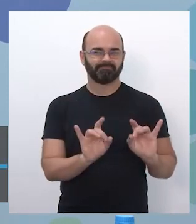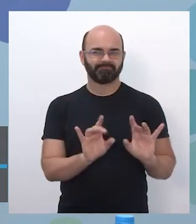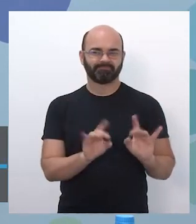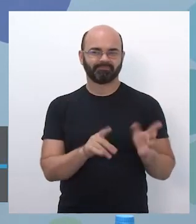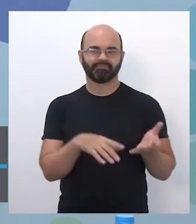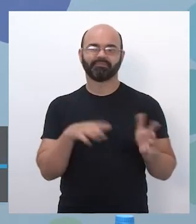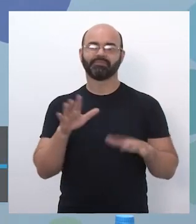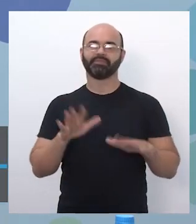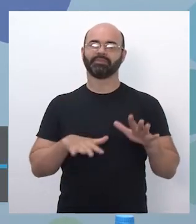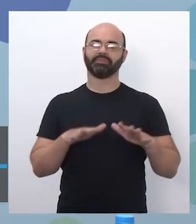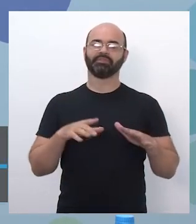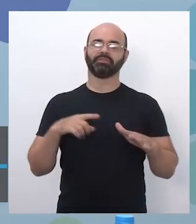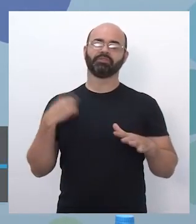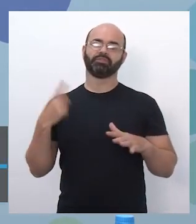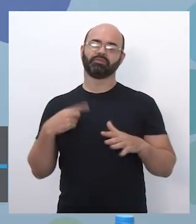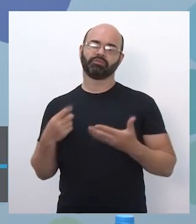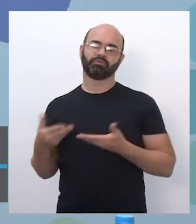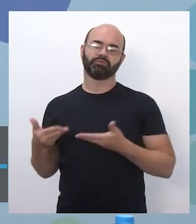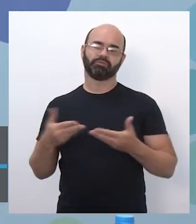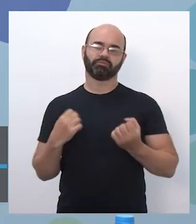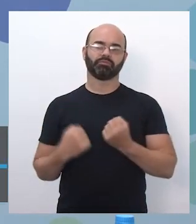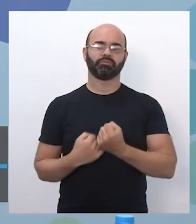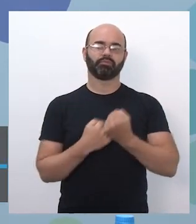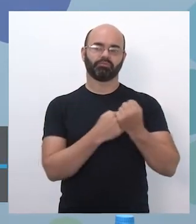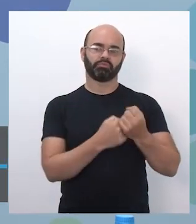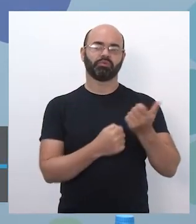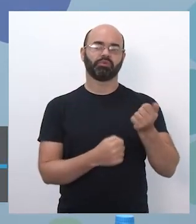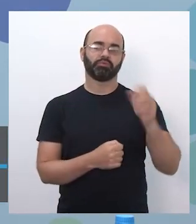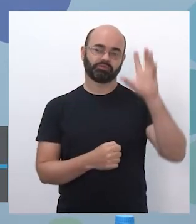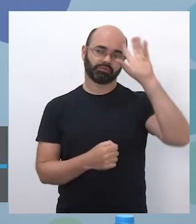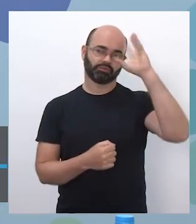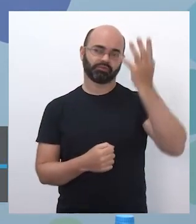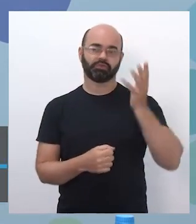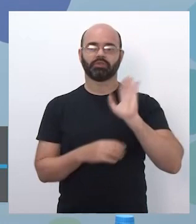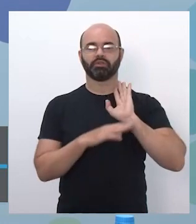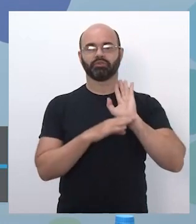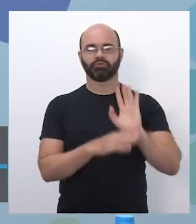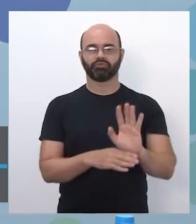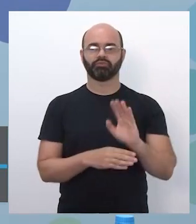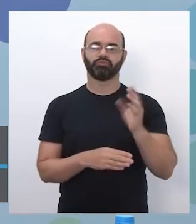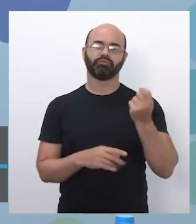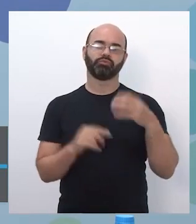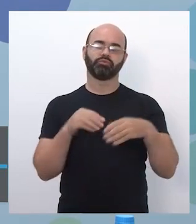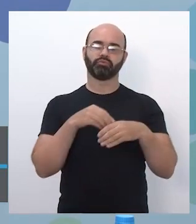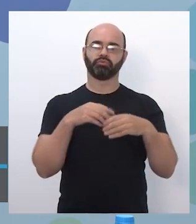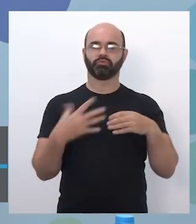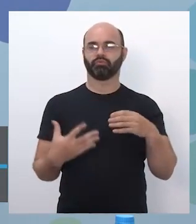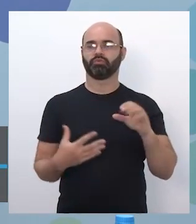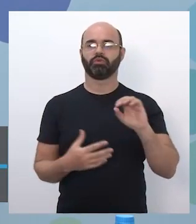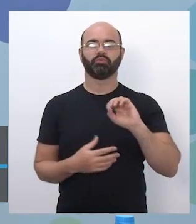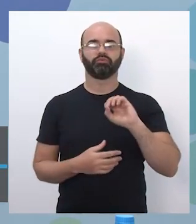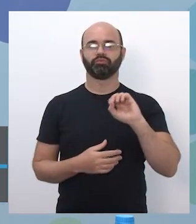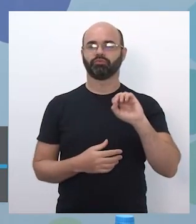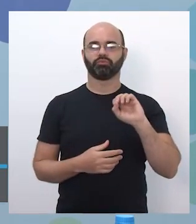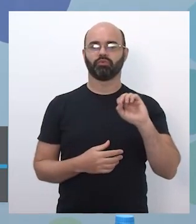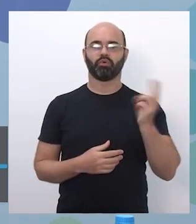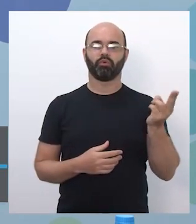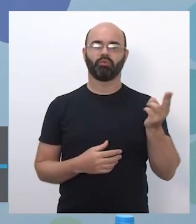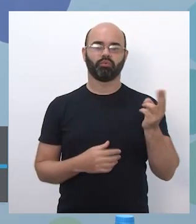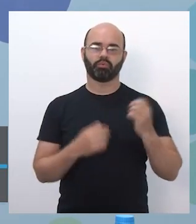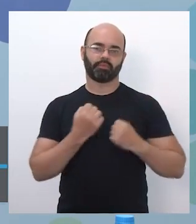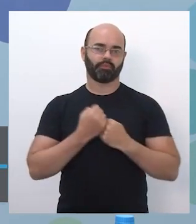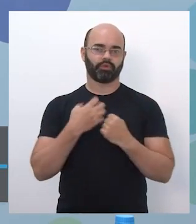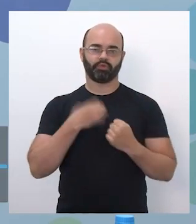curricular, a gente vai disponibilizar apoios para que isso possa ser solucionado, seja via conteúdo, seja via outros tipos de